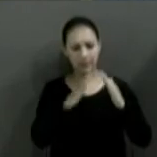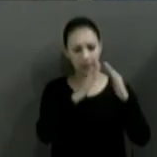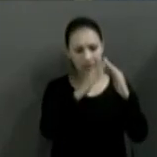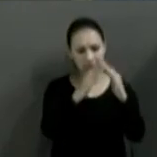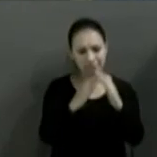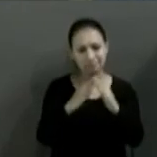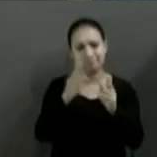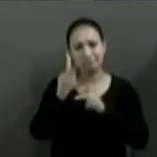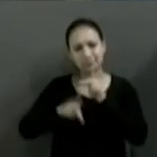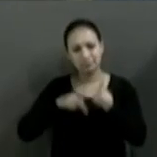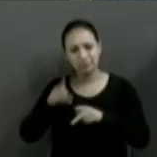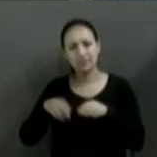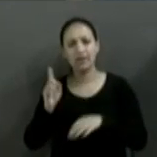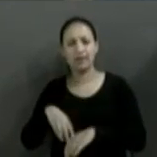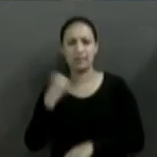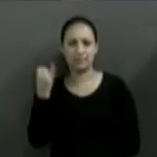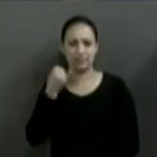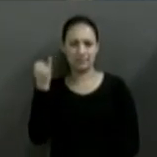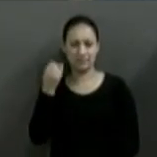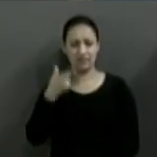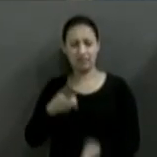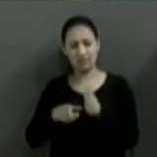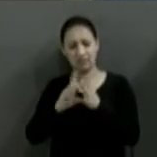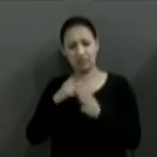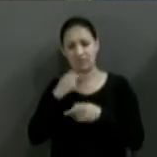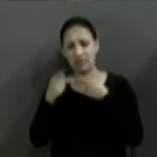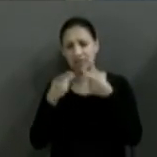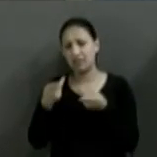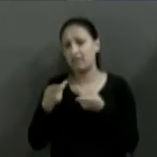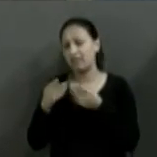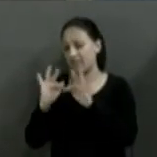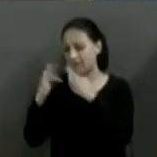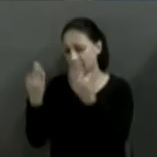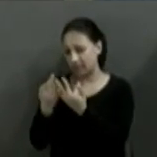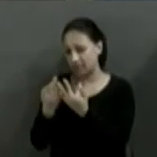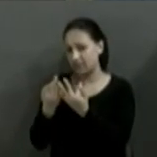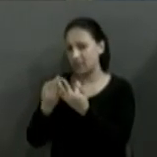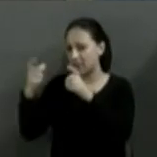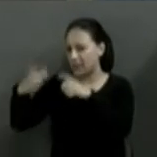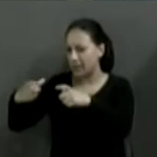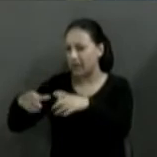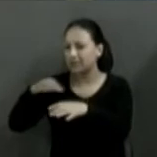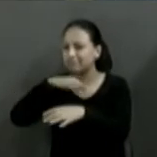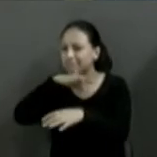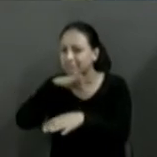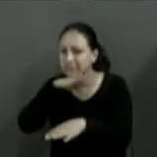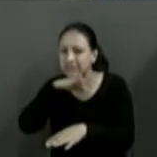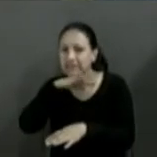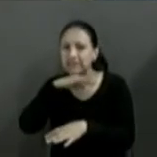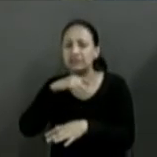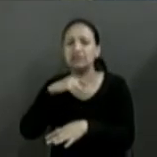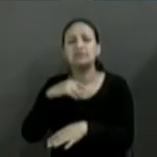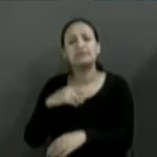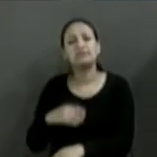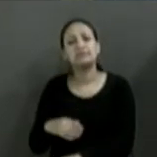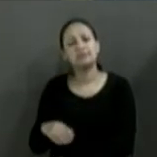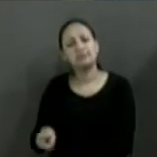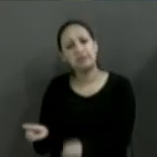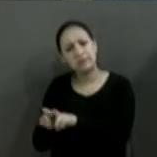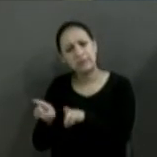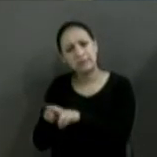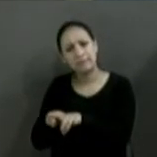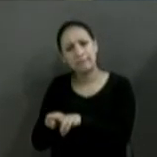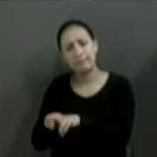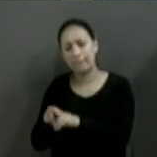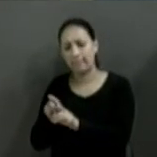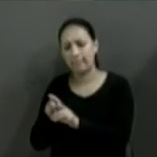importantíssimo. Antes falei das famílias em áreas de degradação, desfavorecidas. Temos também, como